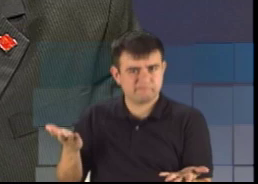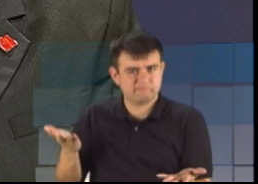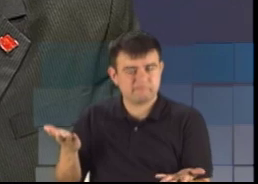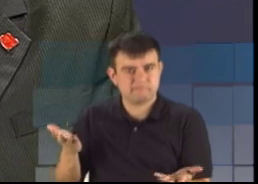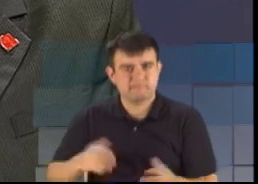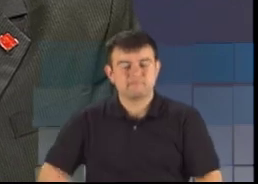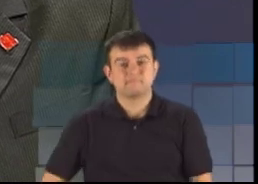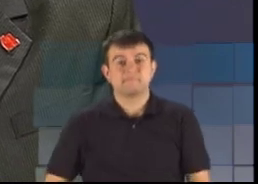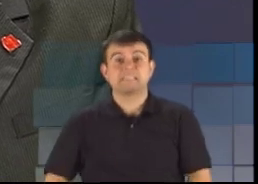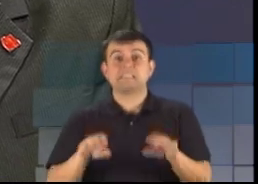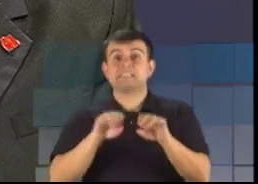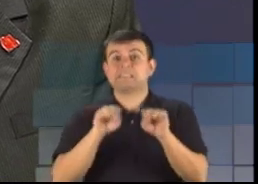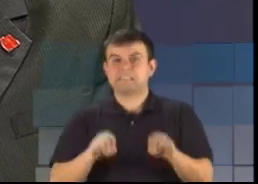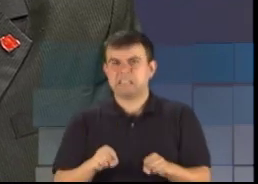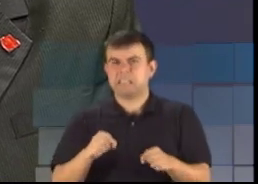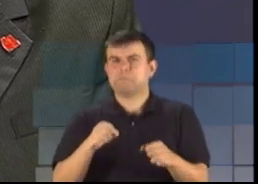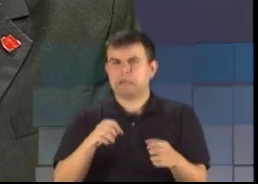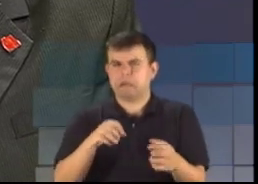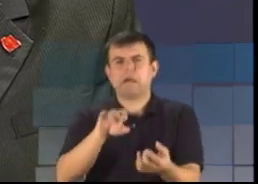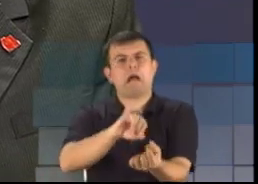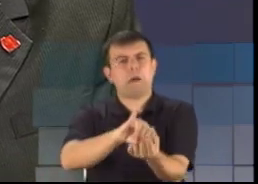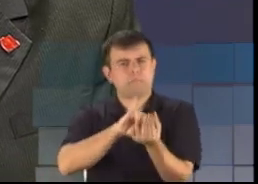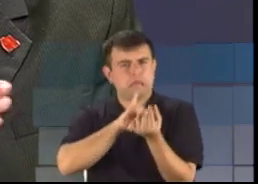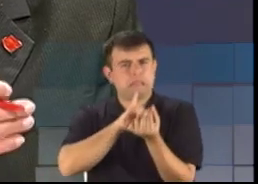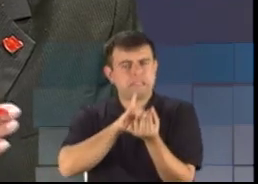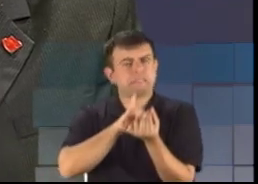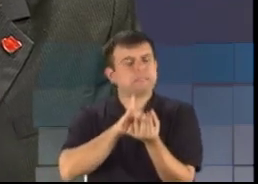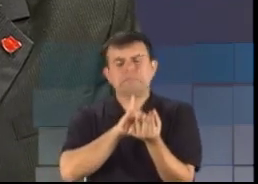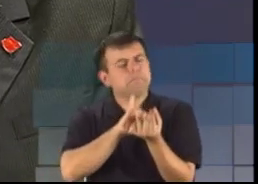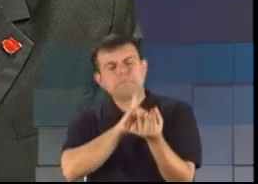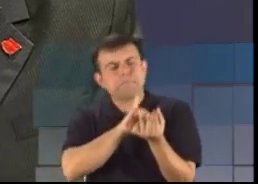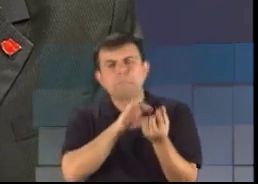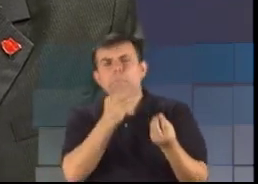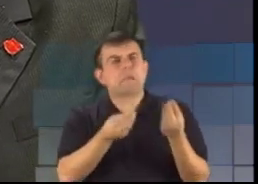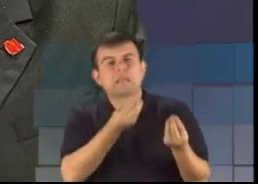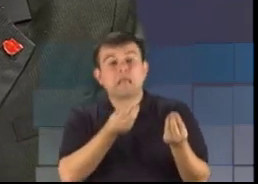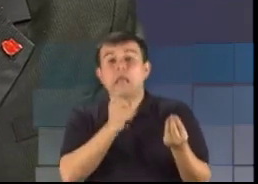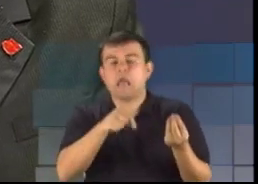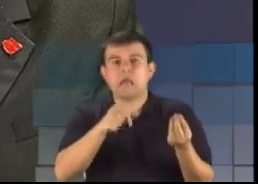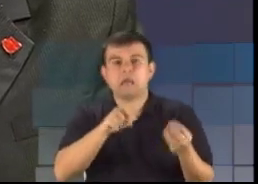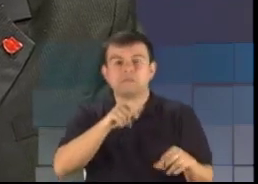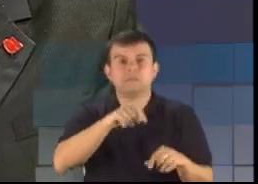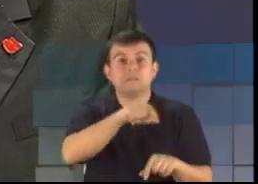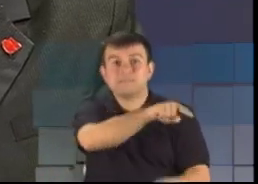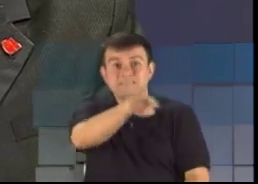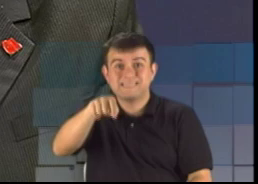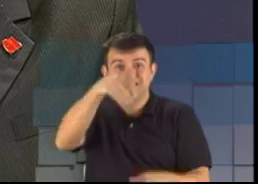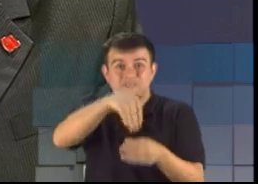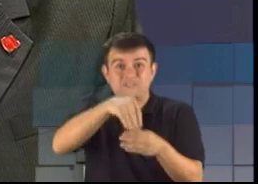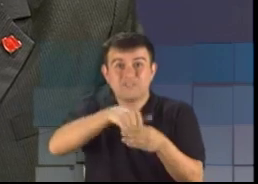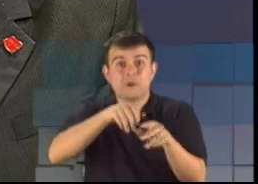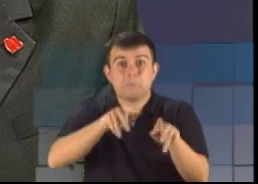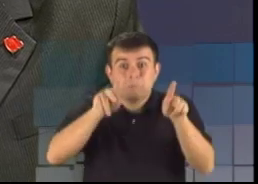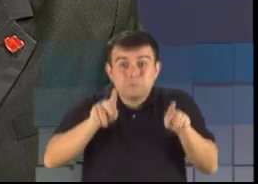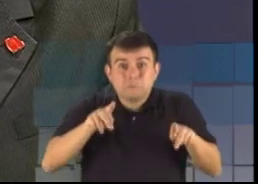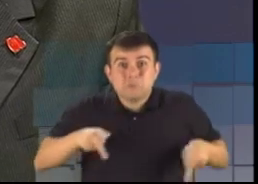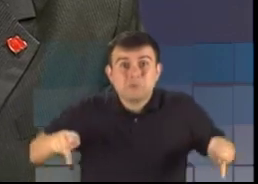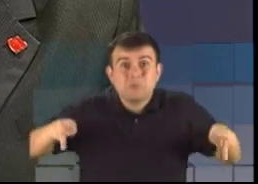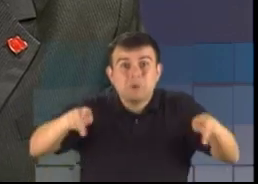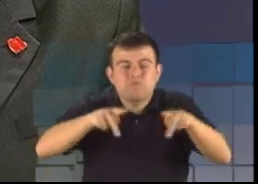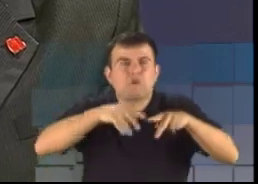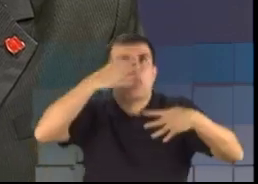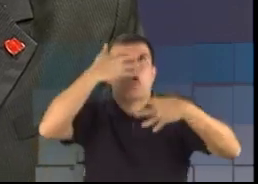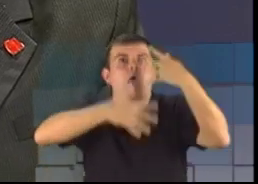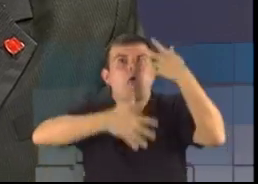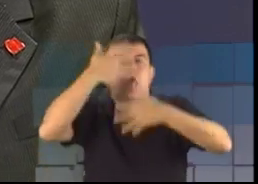telespectadores, se presta exatamente para isso, para que possa confundir o eleitorado e acharem que vou